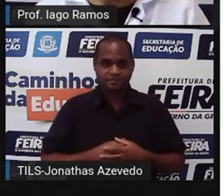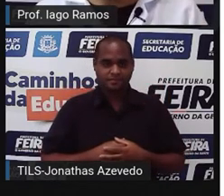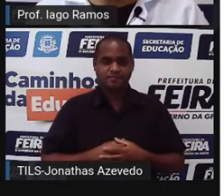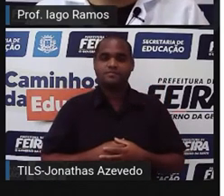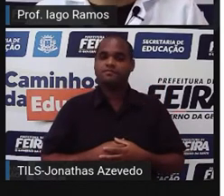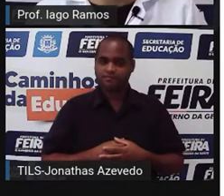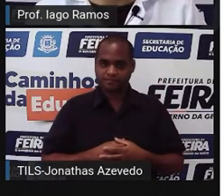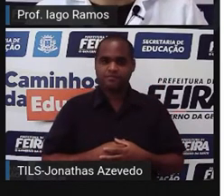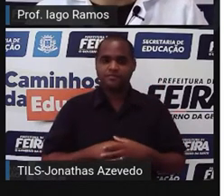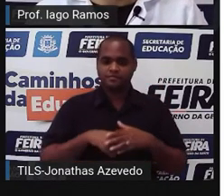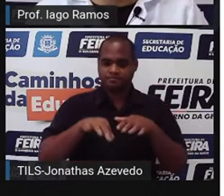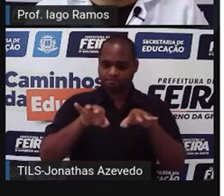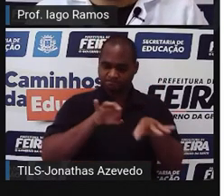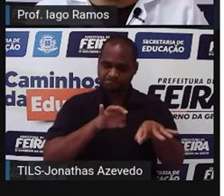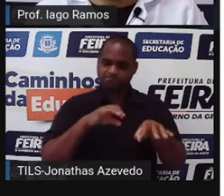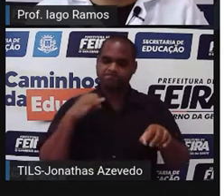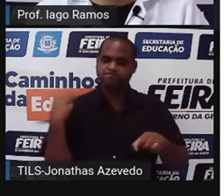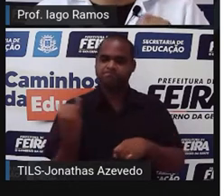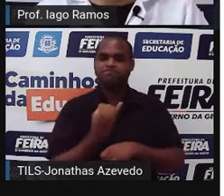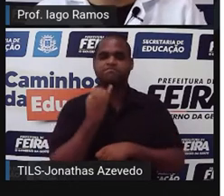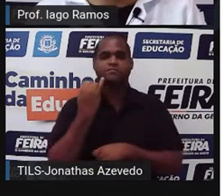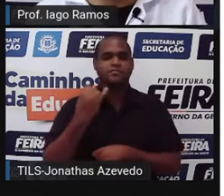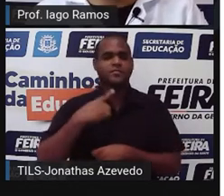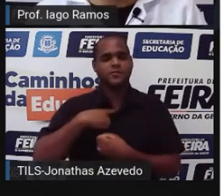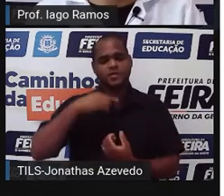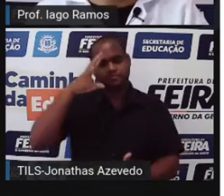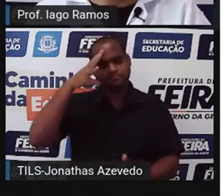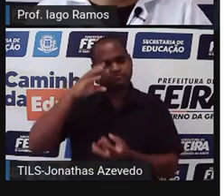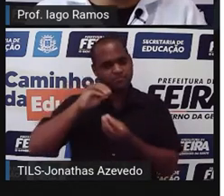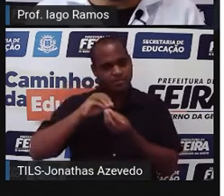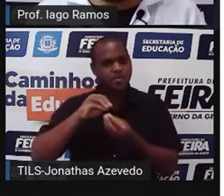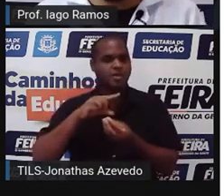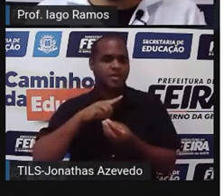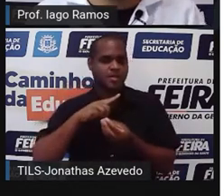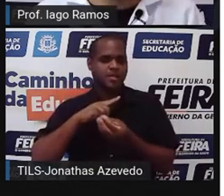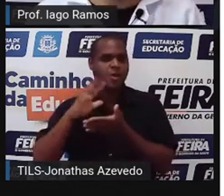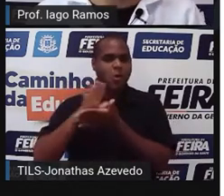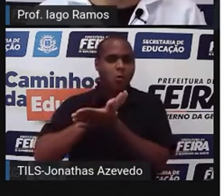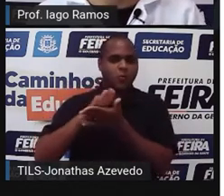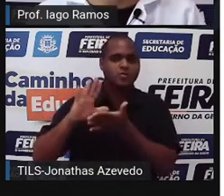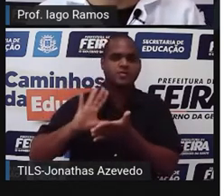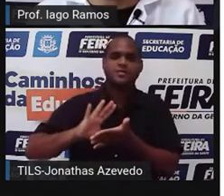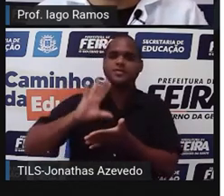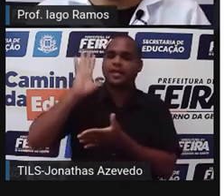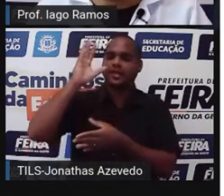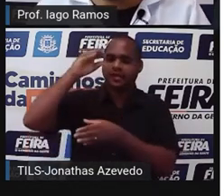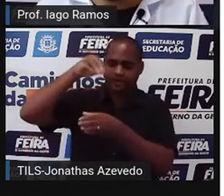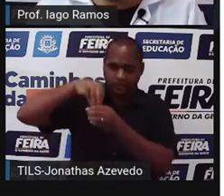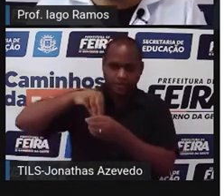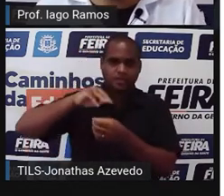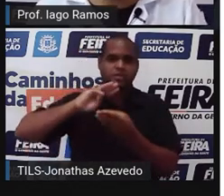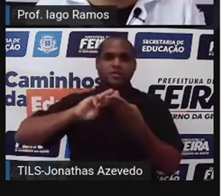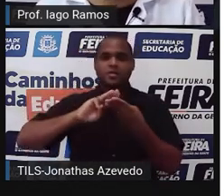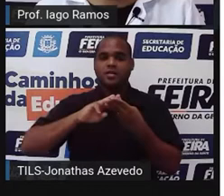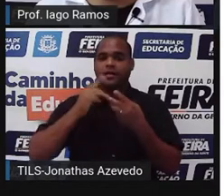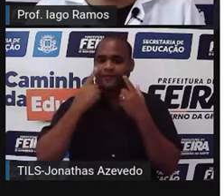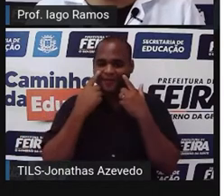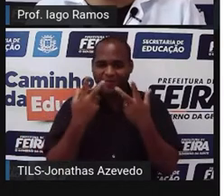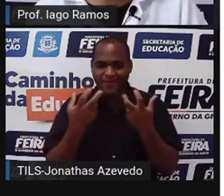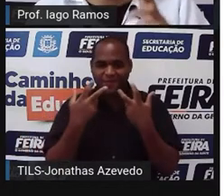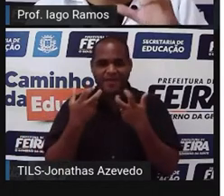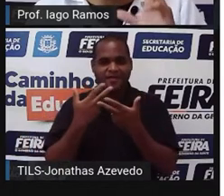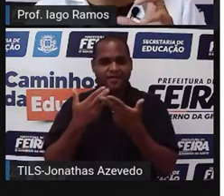A organização é importante para a gente compreender algum acontecimento que envolve matemática. A gente já começou a perceber isso.